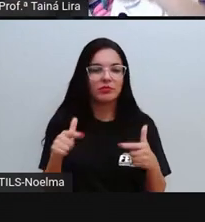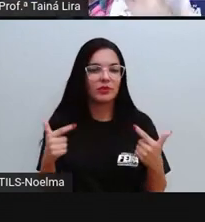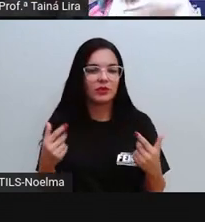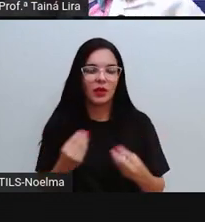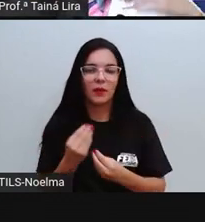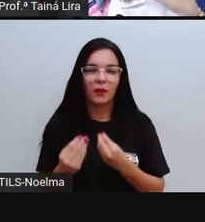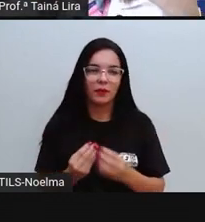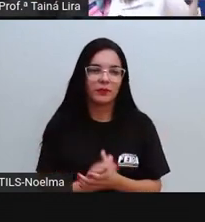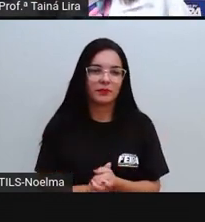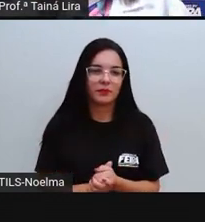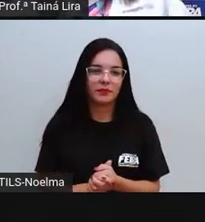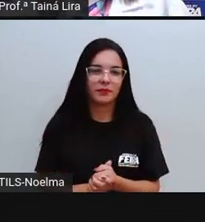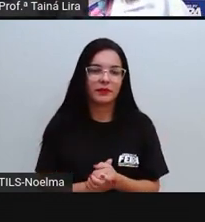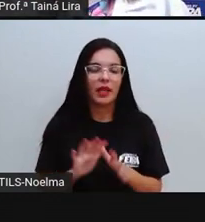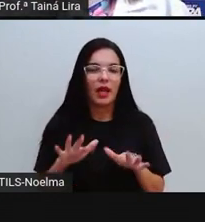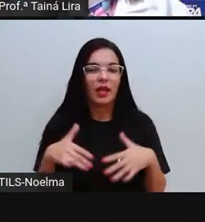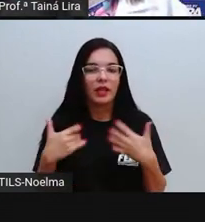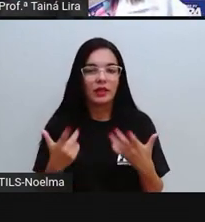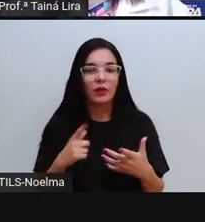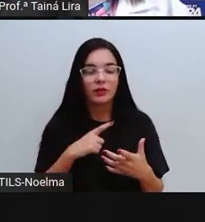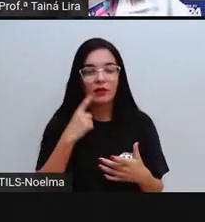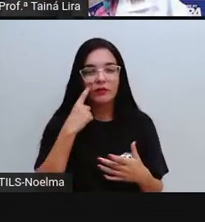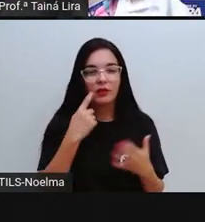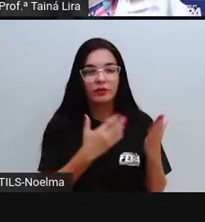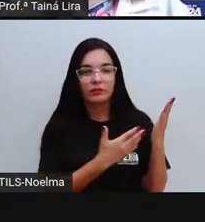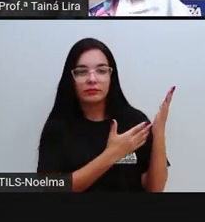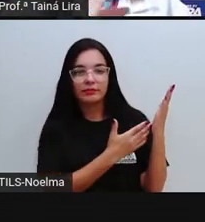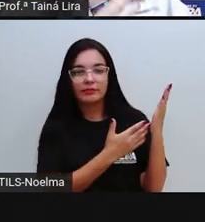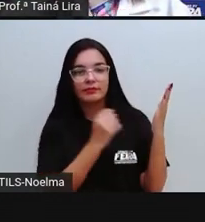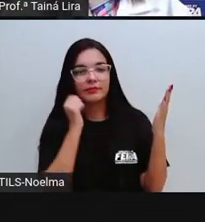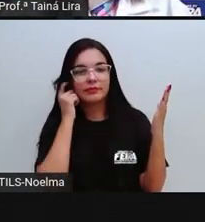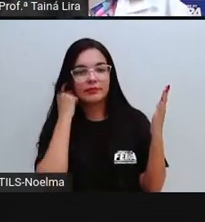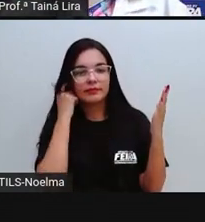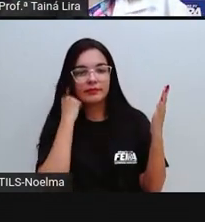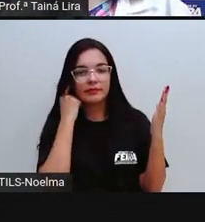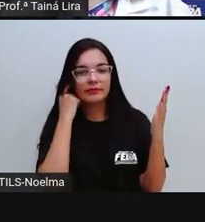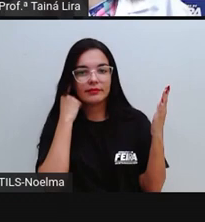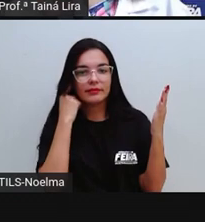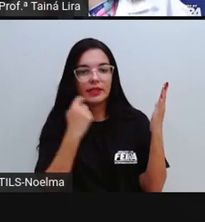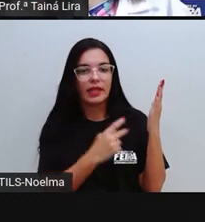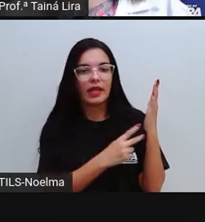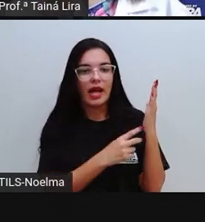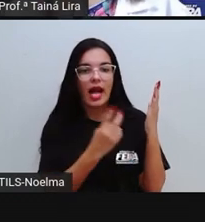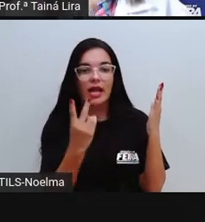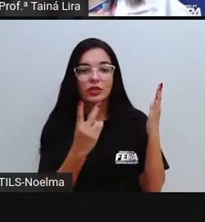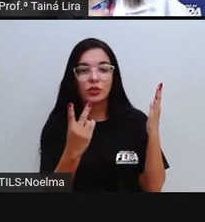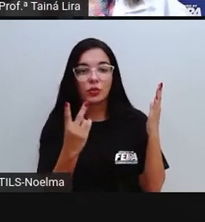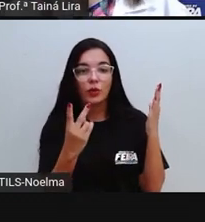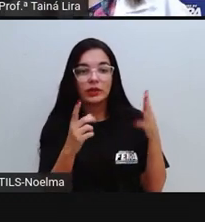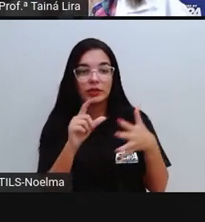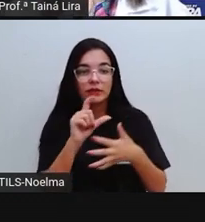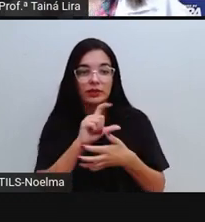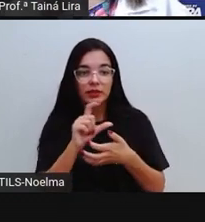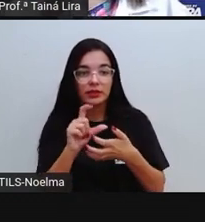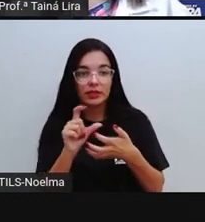Então, nós temos aí a palavra fácil. Observe que nas duas sílabas temos aí a presença